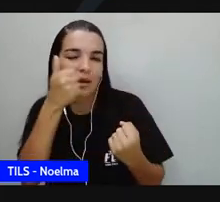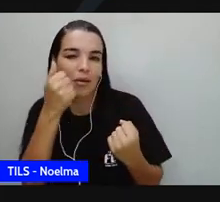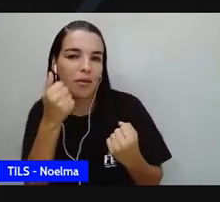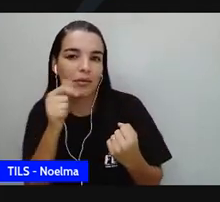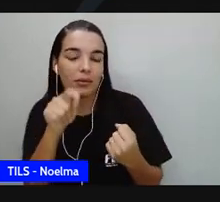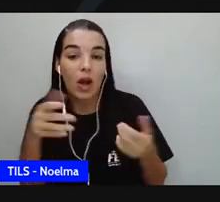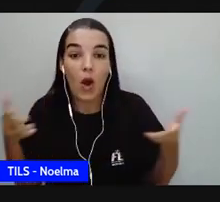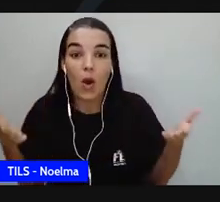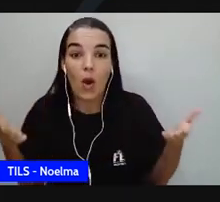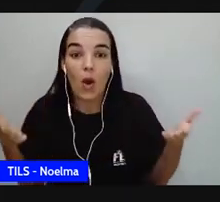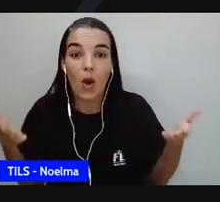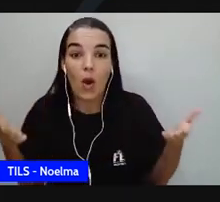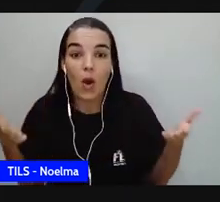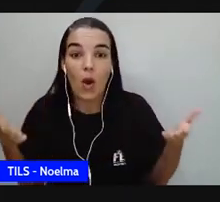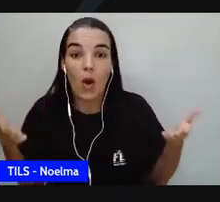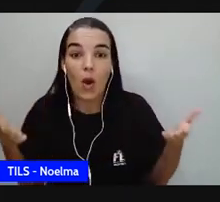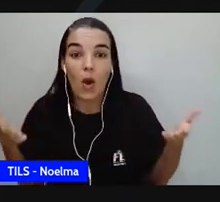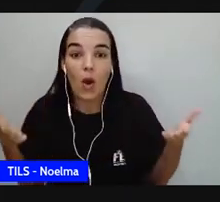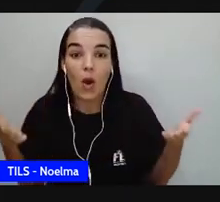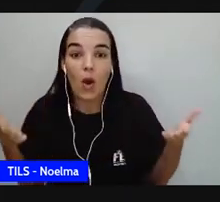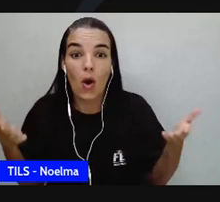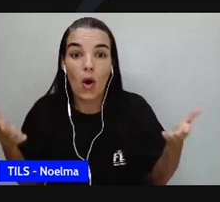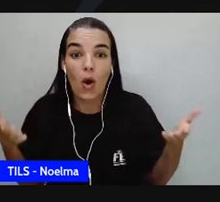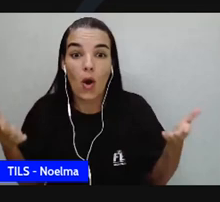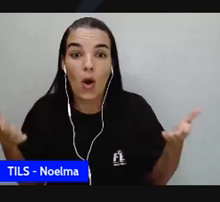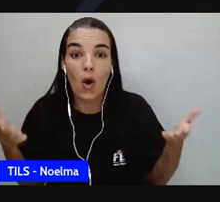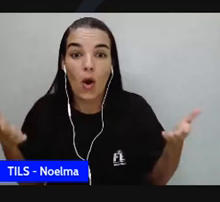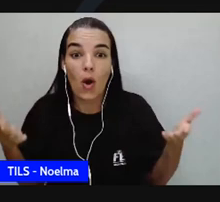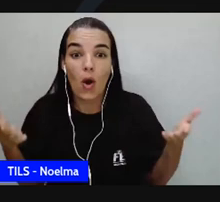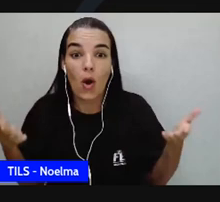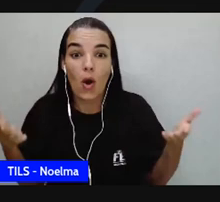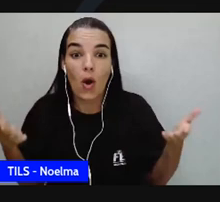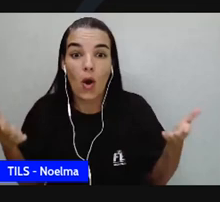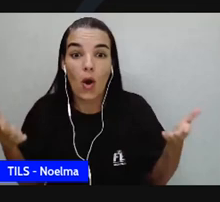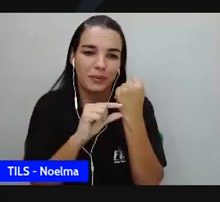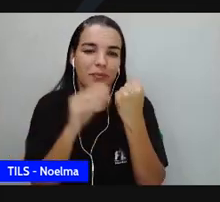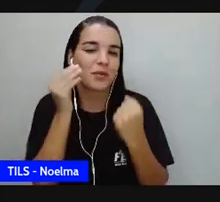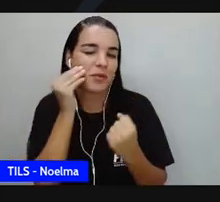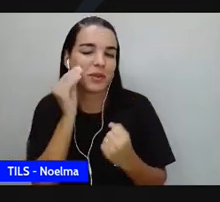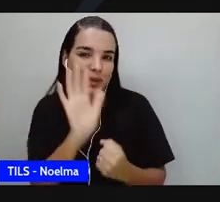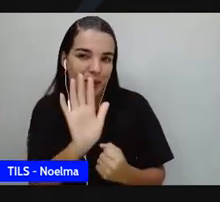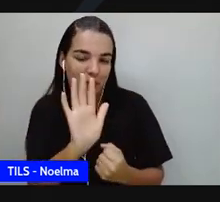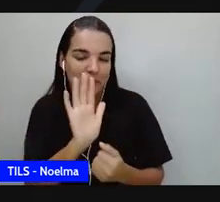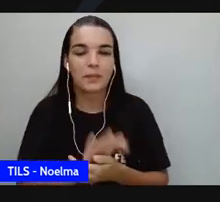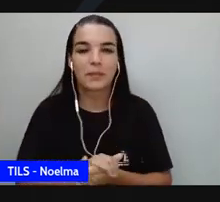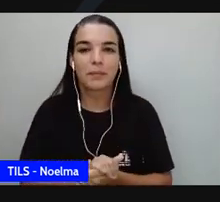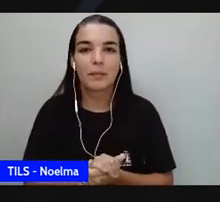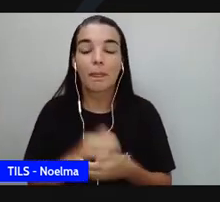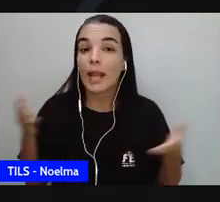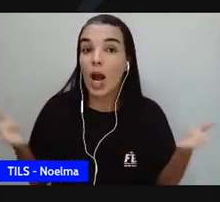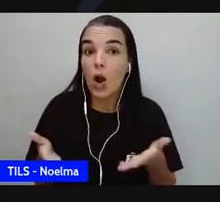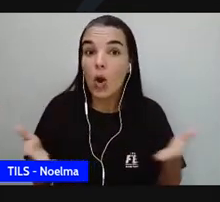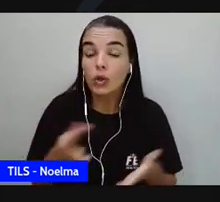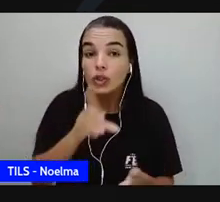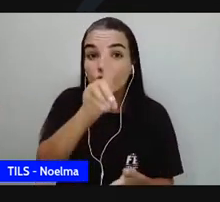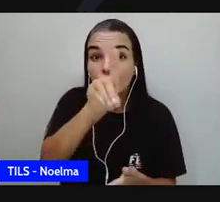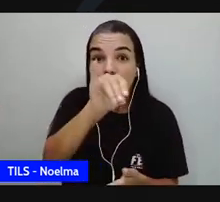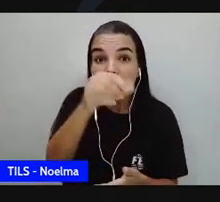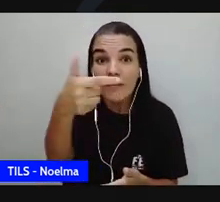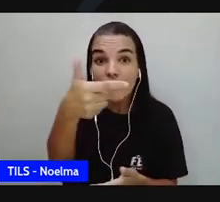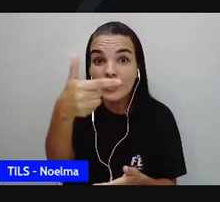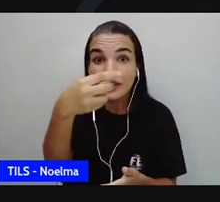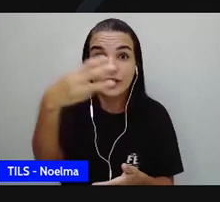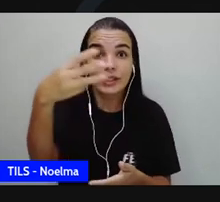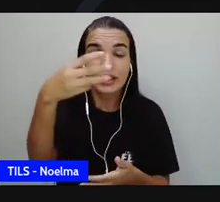trazendo apenas uma resposta para vocês. Hoje, dia 23 de